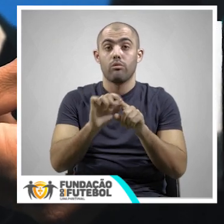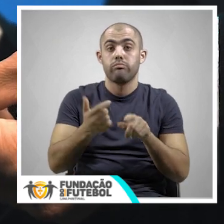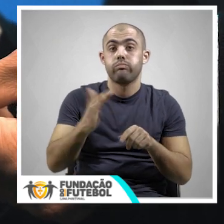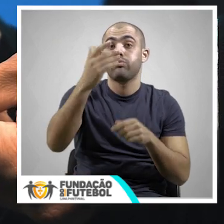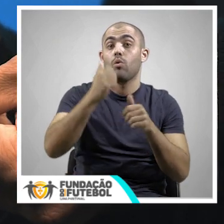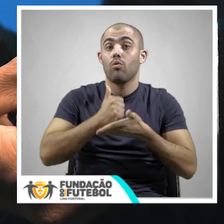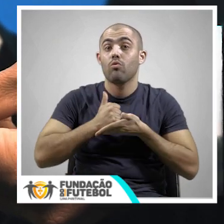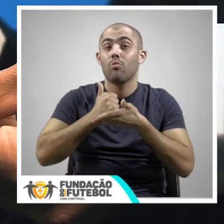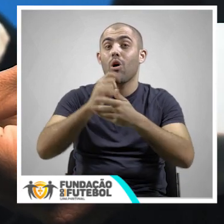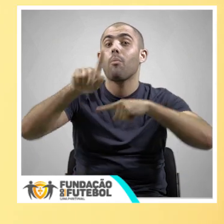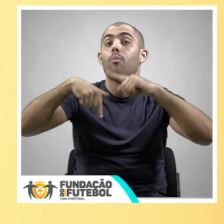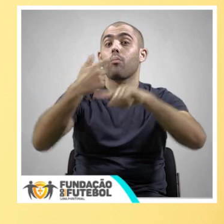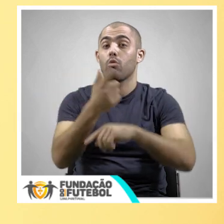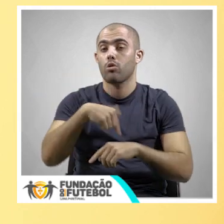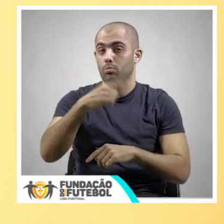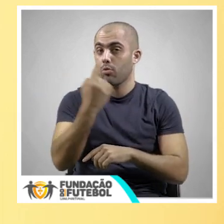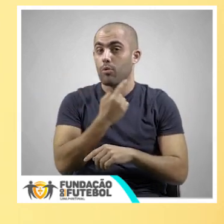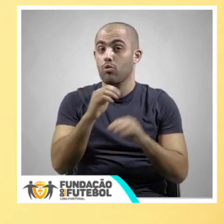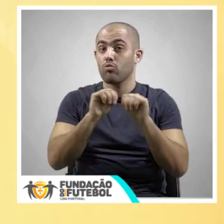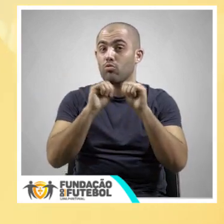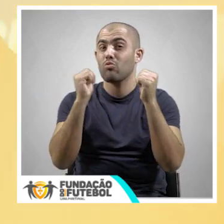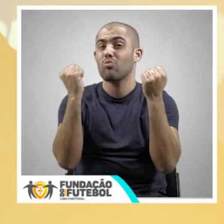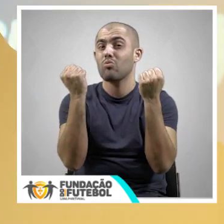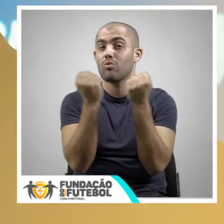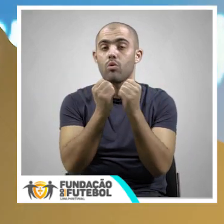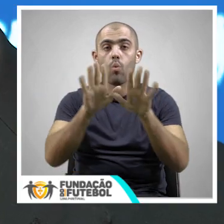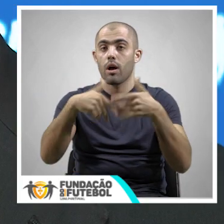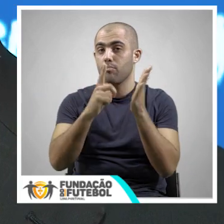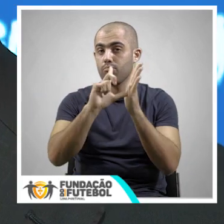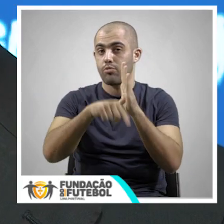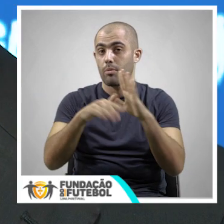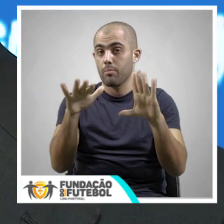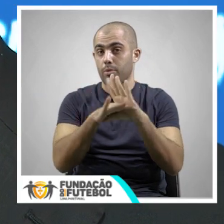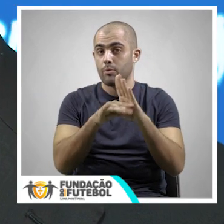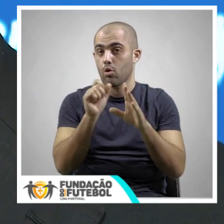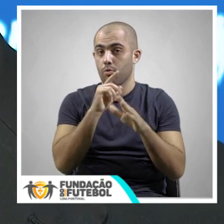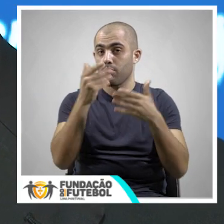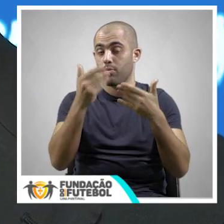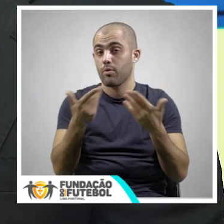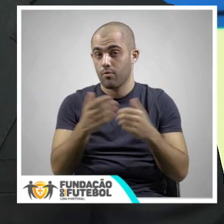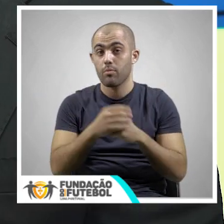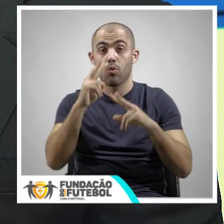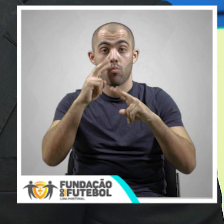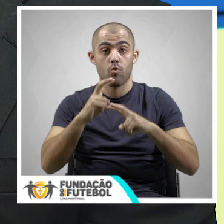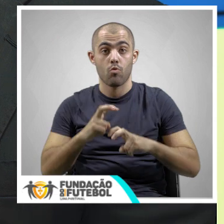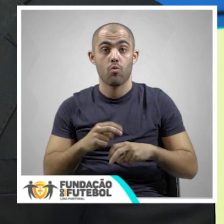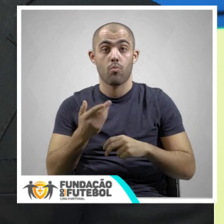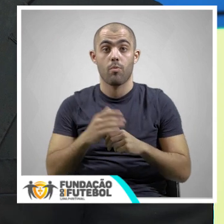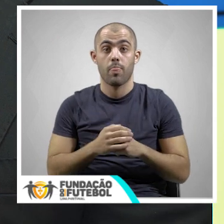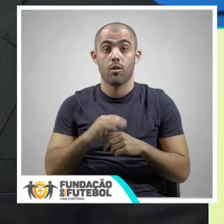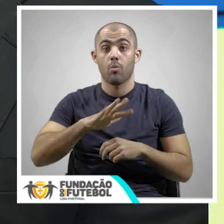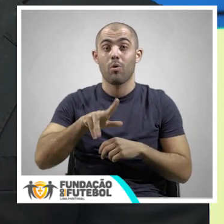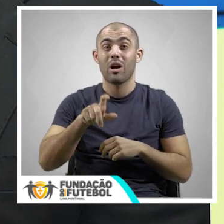na linha da frente de apoio ao próximo. Temos a obrigação social de abraçar todos os projetos que sejam ao nosso alcance. Neste caso foi para a